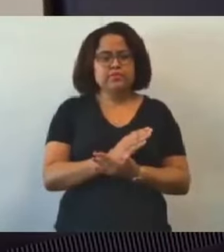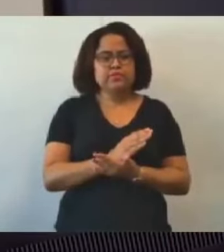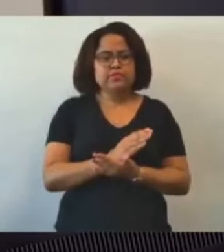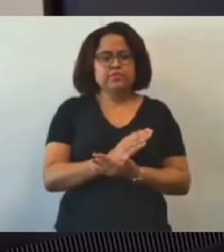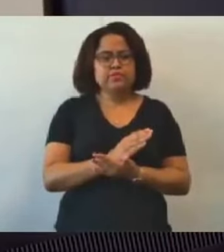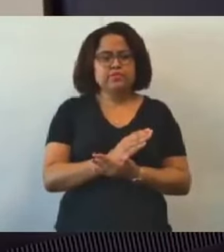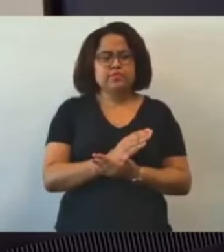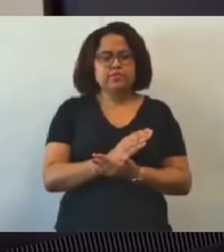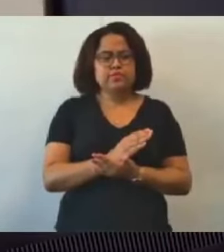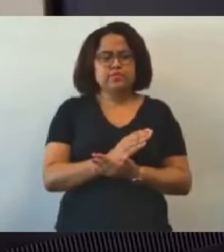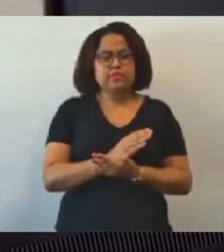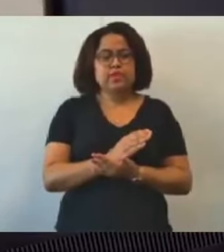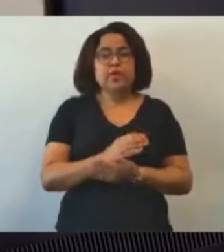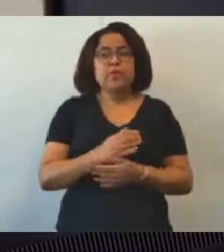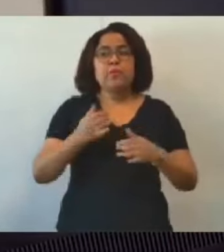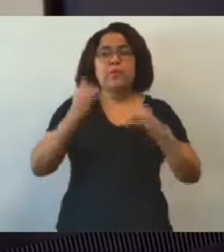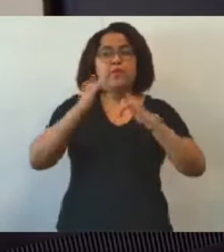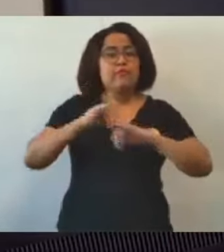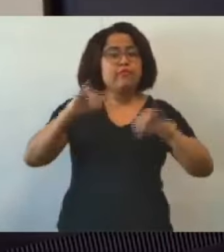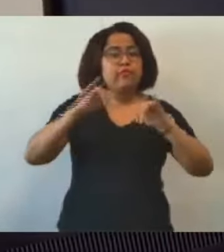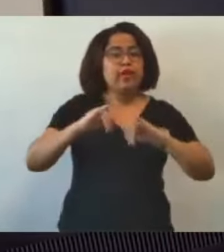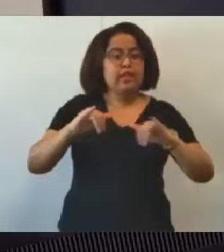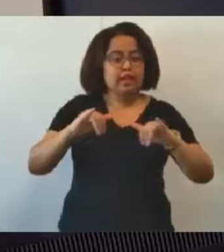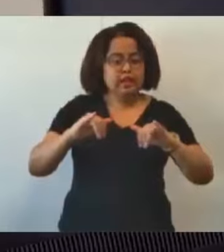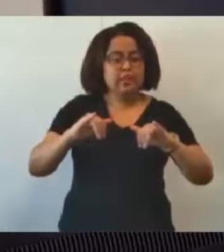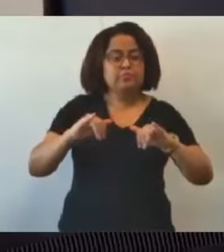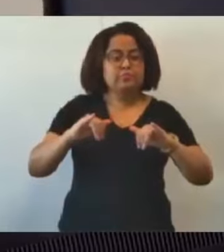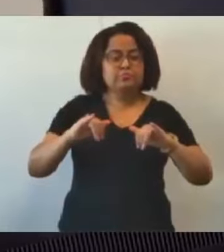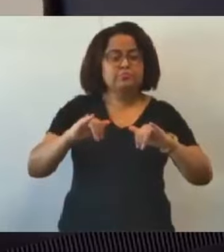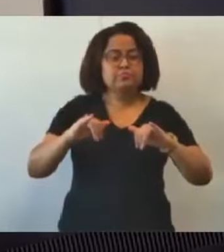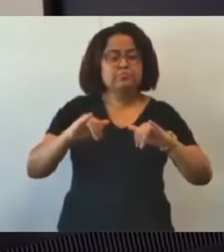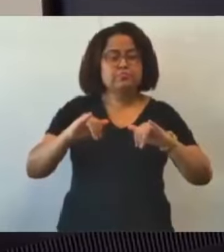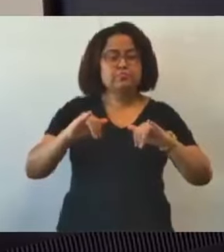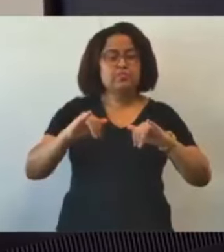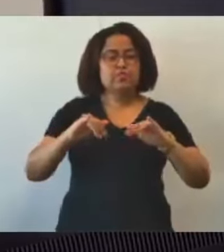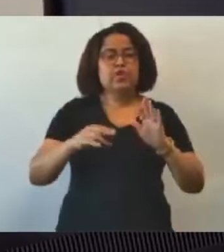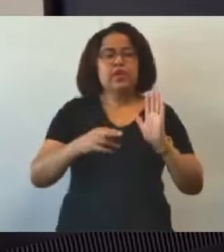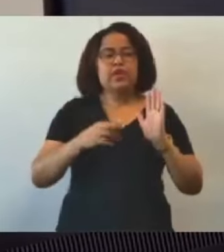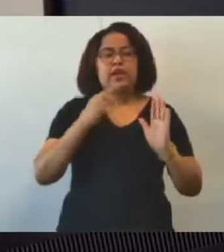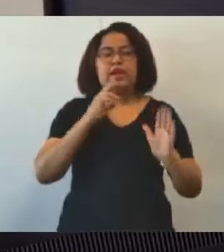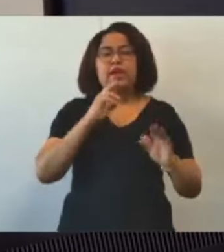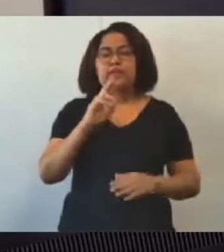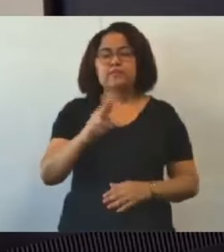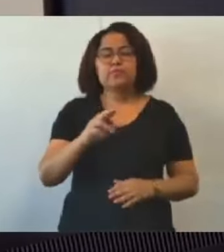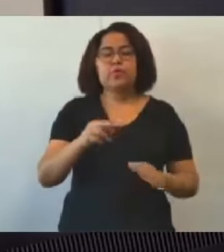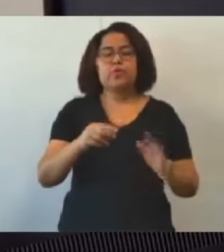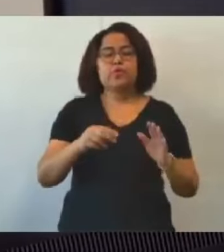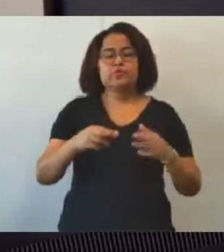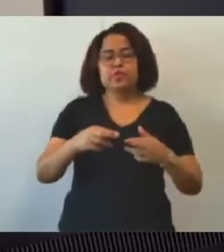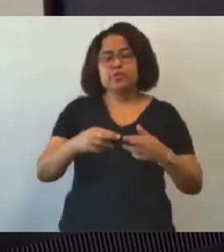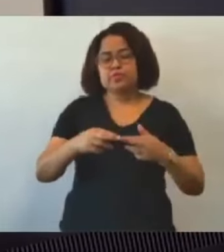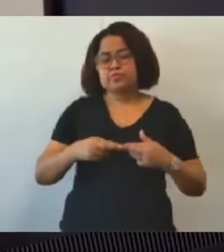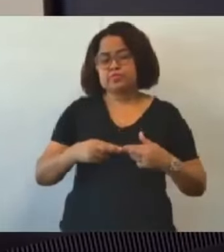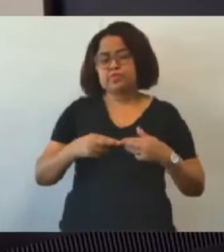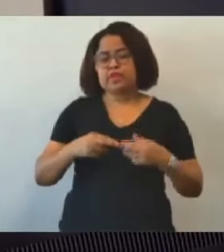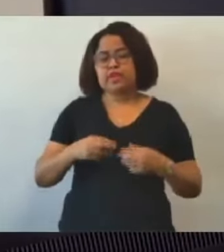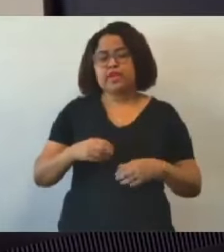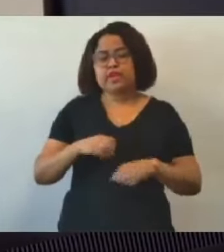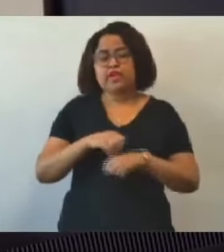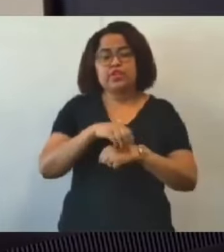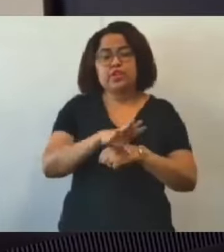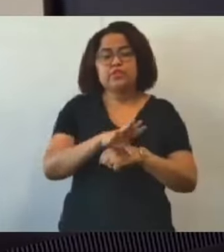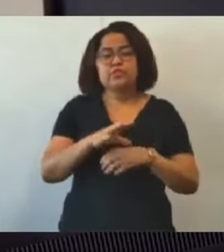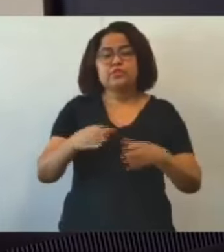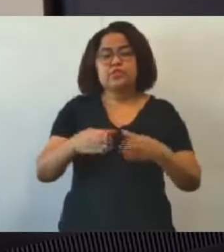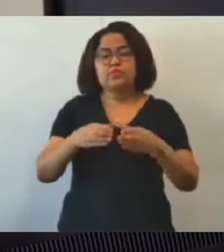falar sobre a resposta de alguns requerimentos. Resposta a requerimentos de indicações da comissão.